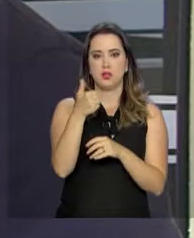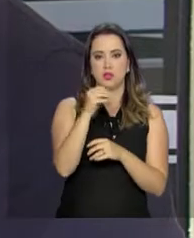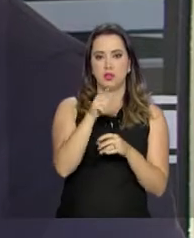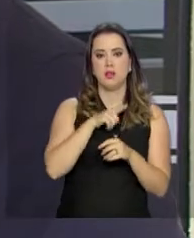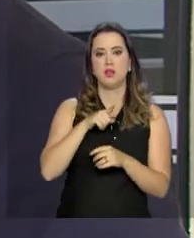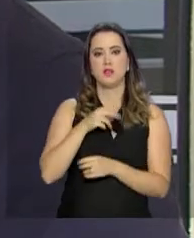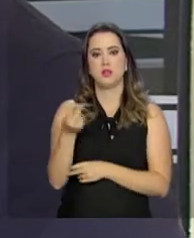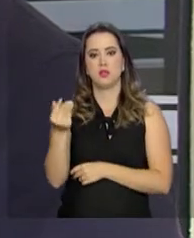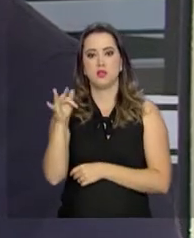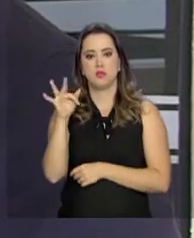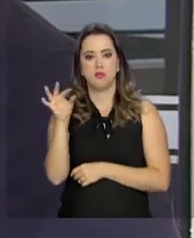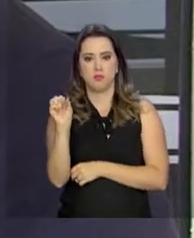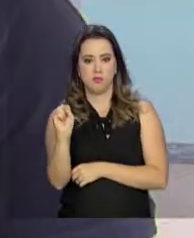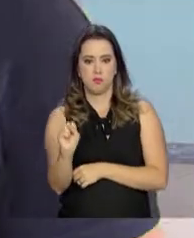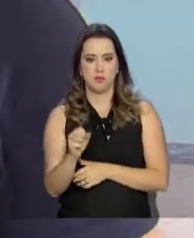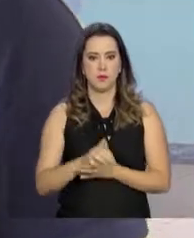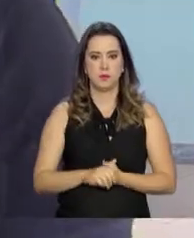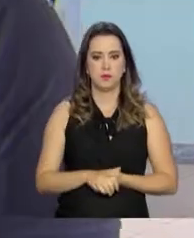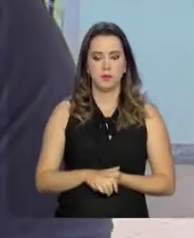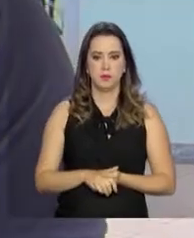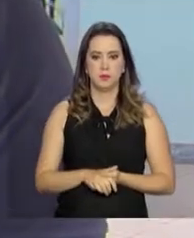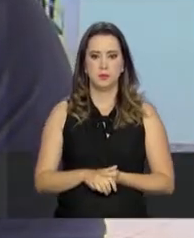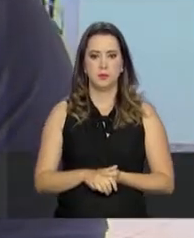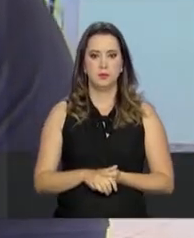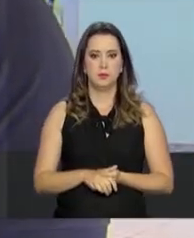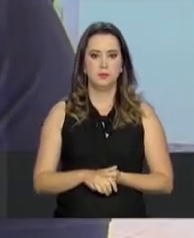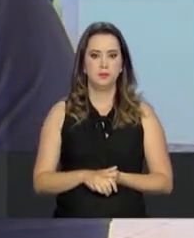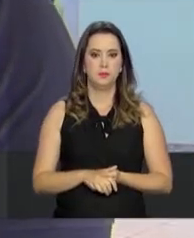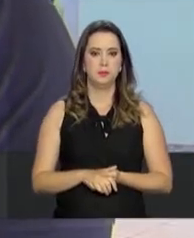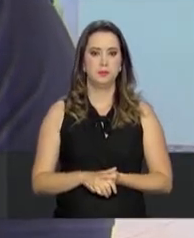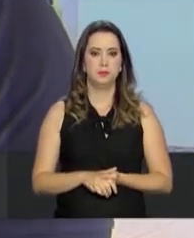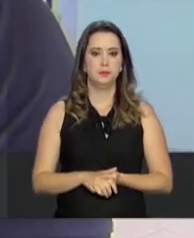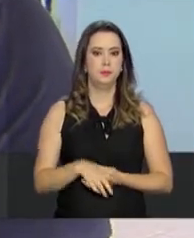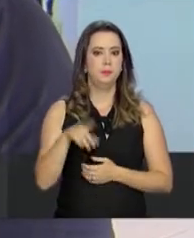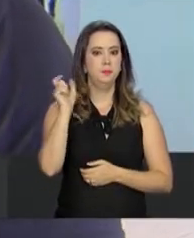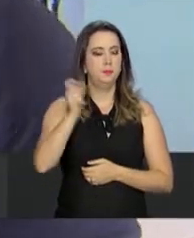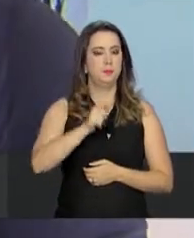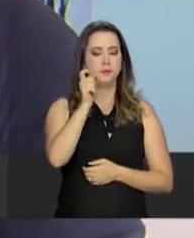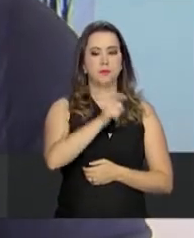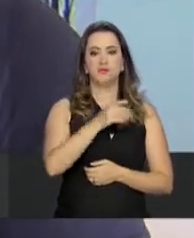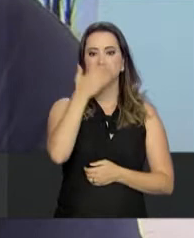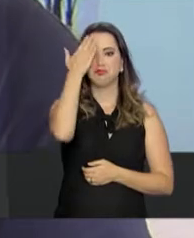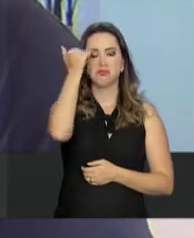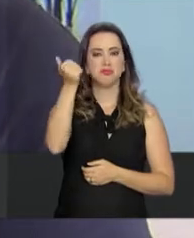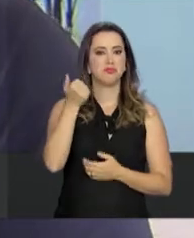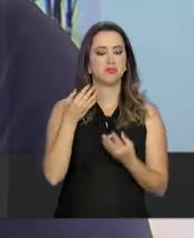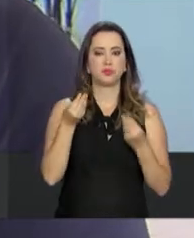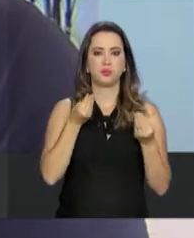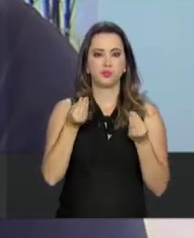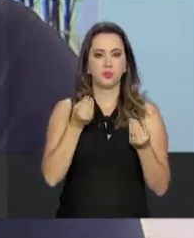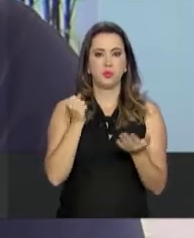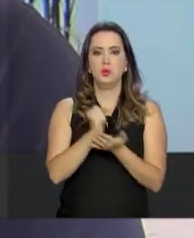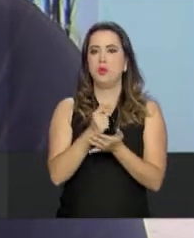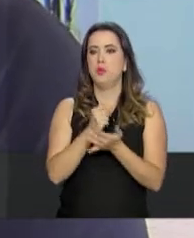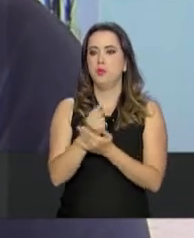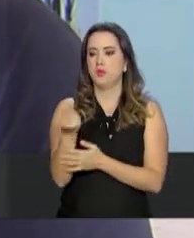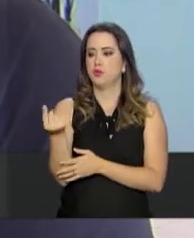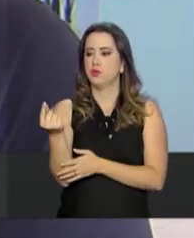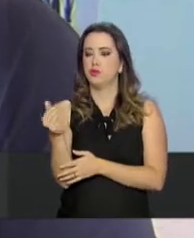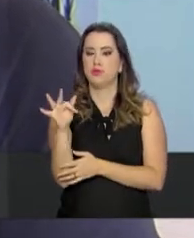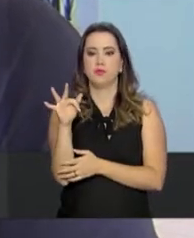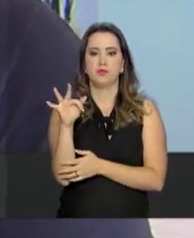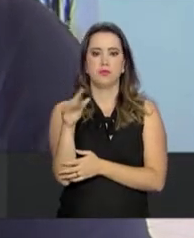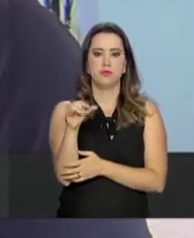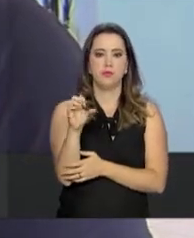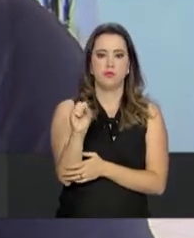tem recursos do FGTS. Tem pessoas que nem comprariam imóvel se elas não tivessem esse